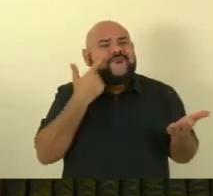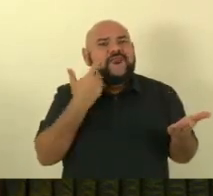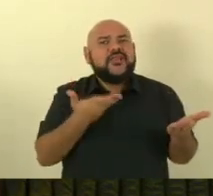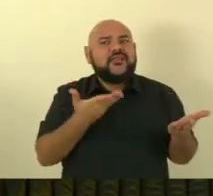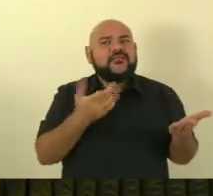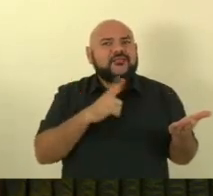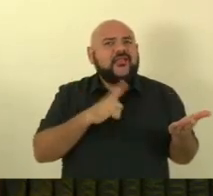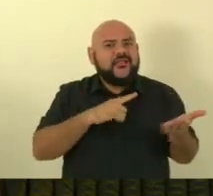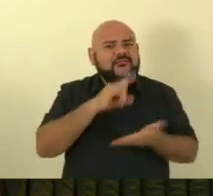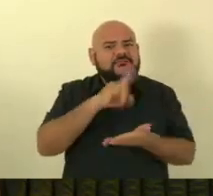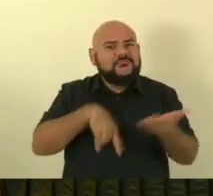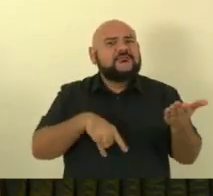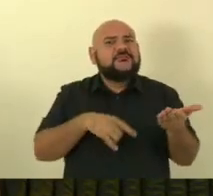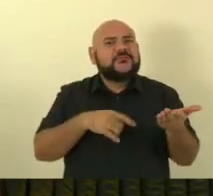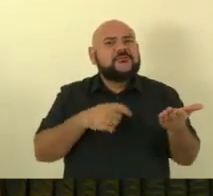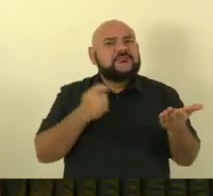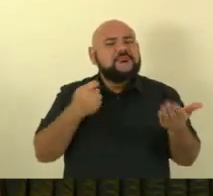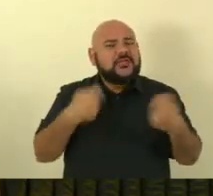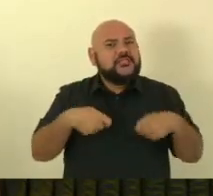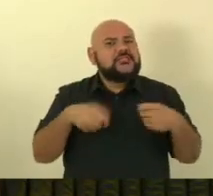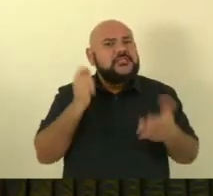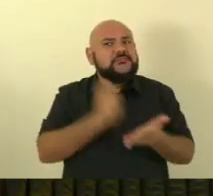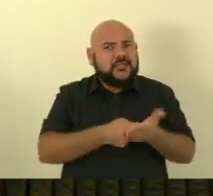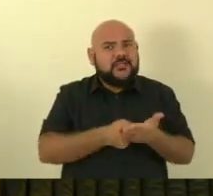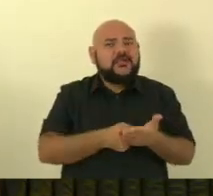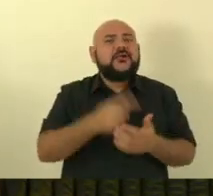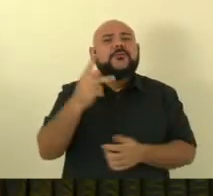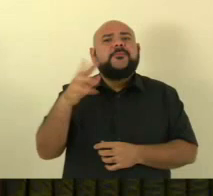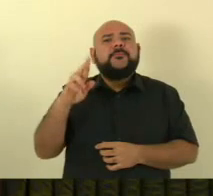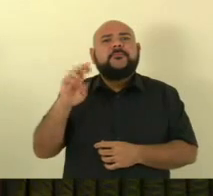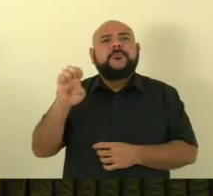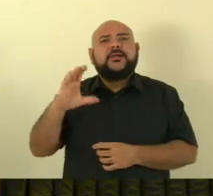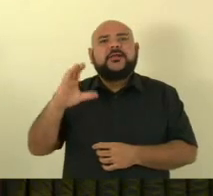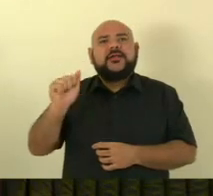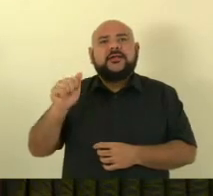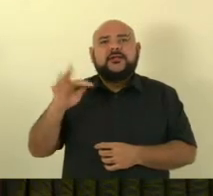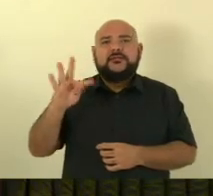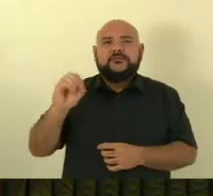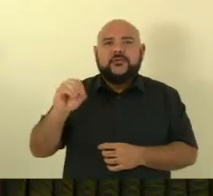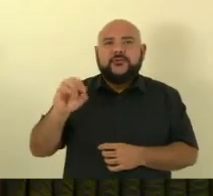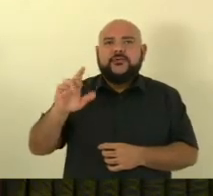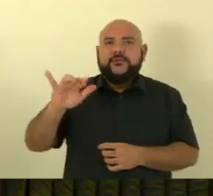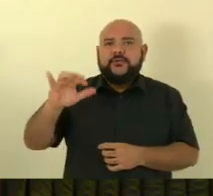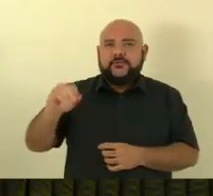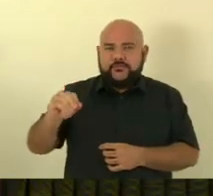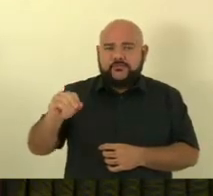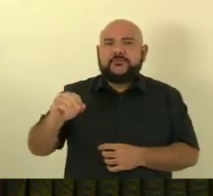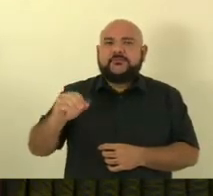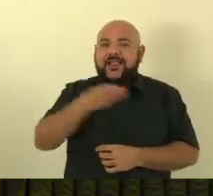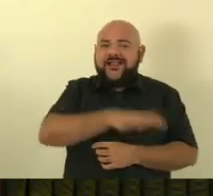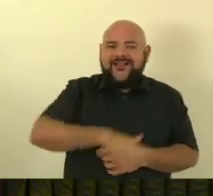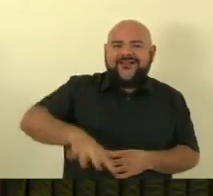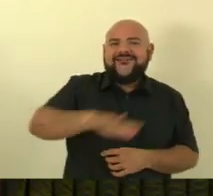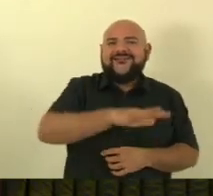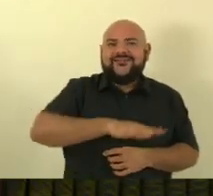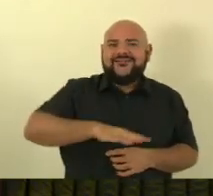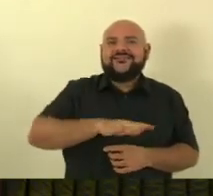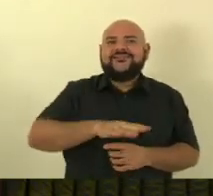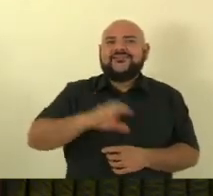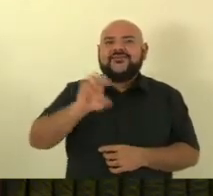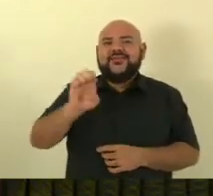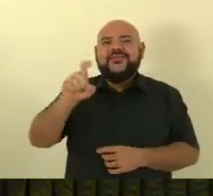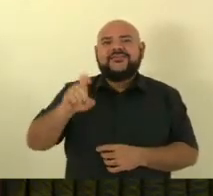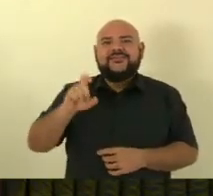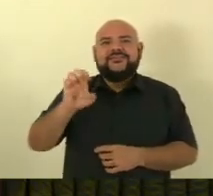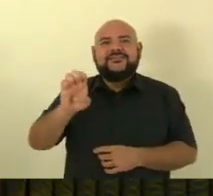tem sim o estado do Espírito Santo deve o precatório a todos os servidores do executivo do estado do Espírito Santo que são